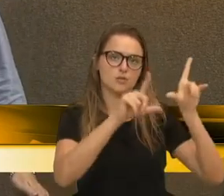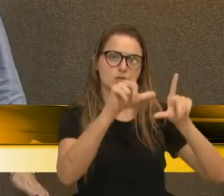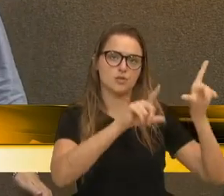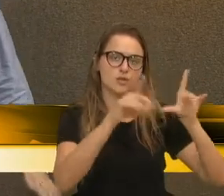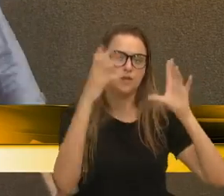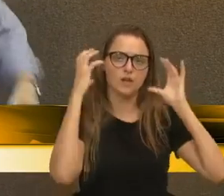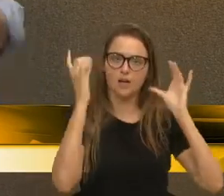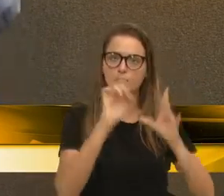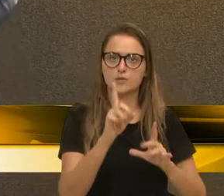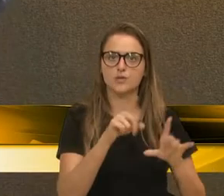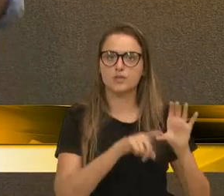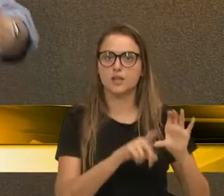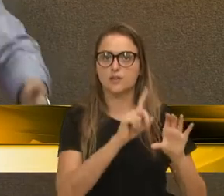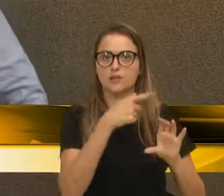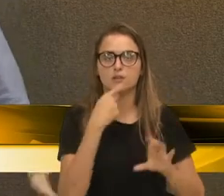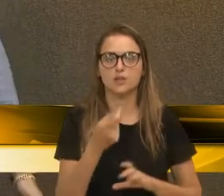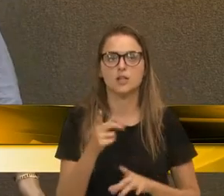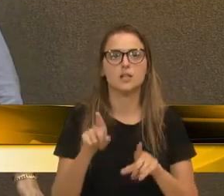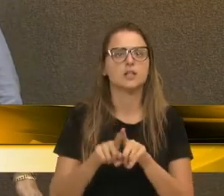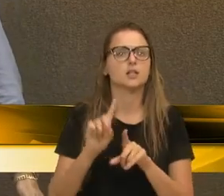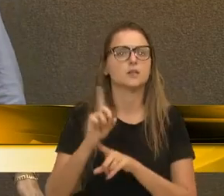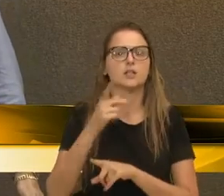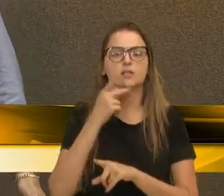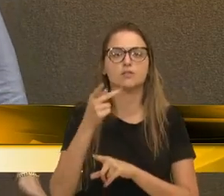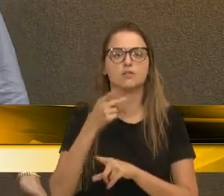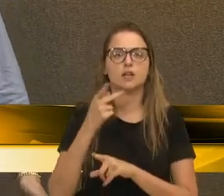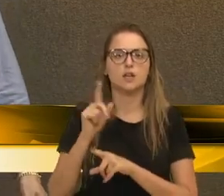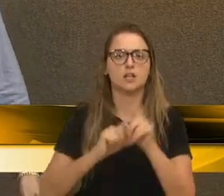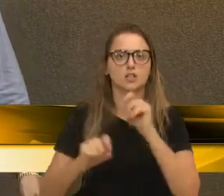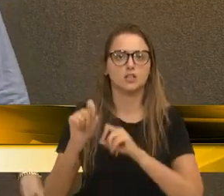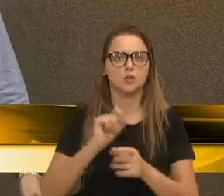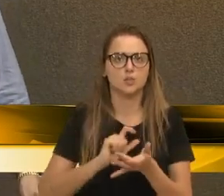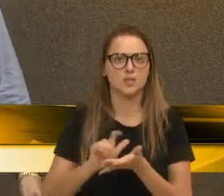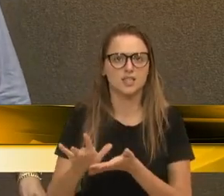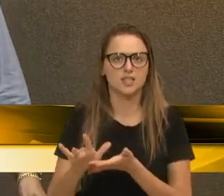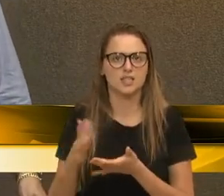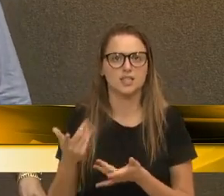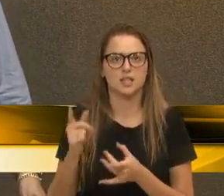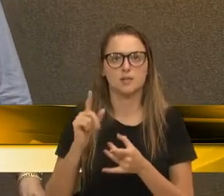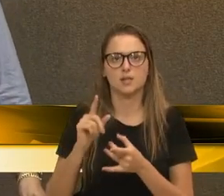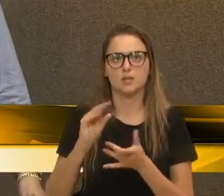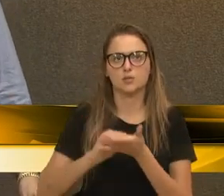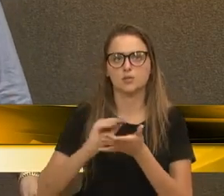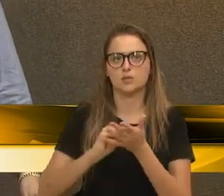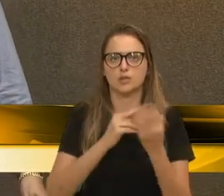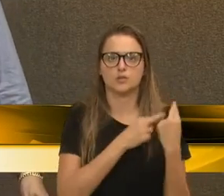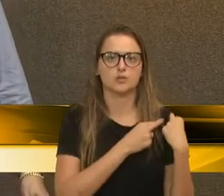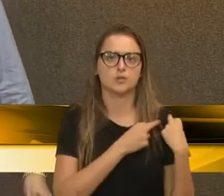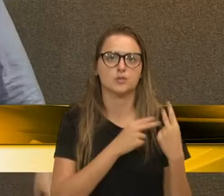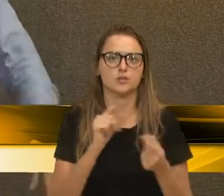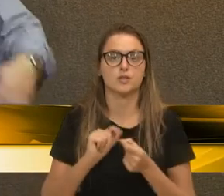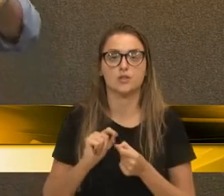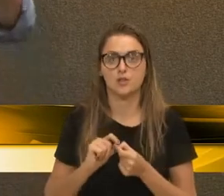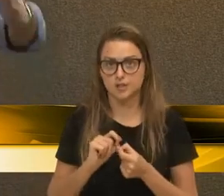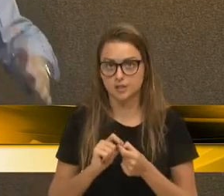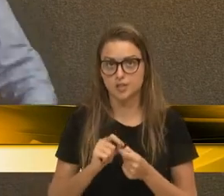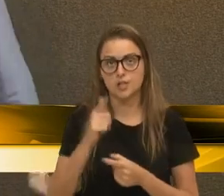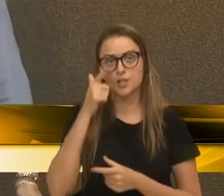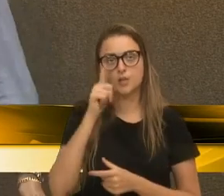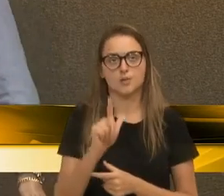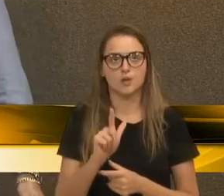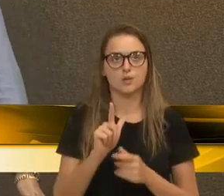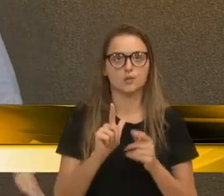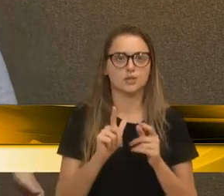Não se fala sobre as desonerações irresponsáveis que foram feitas para setores